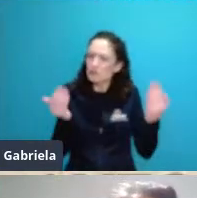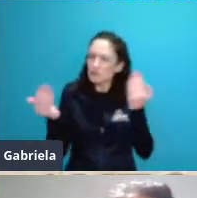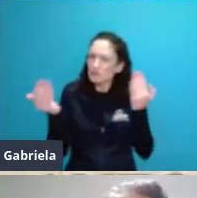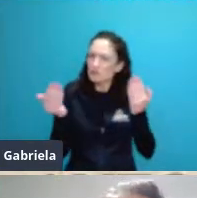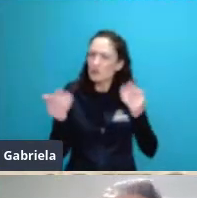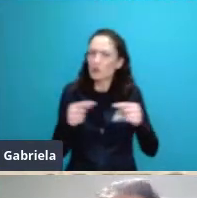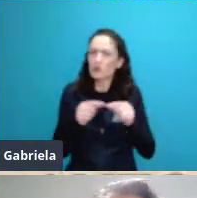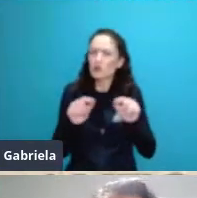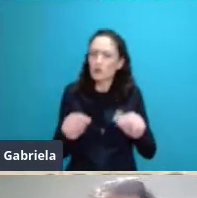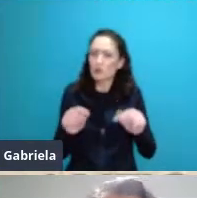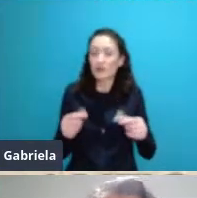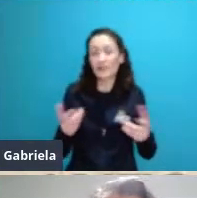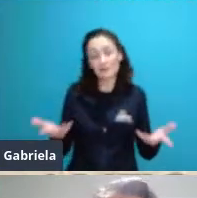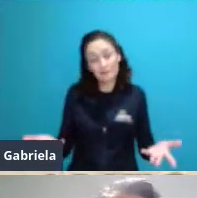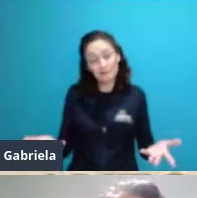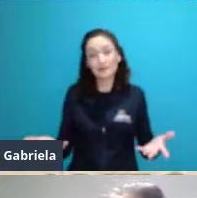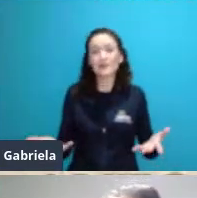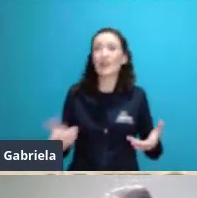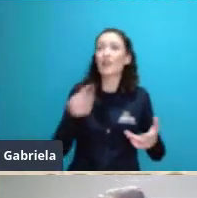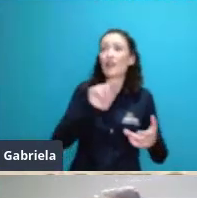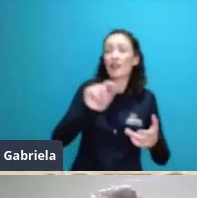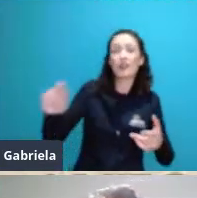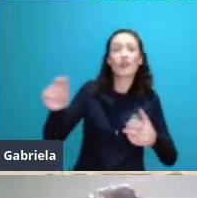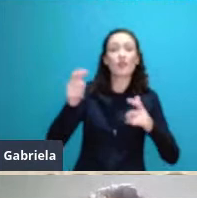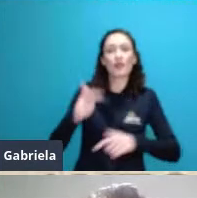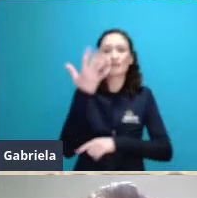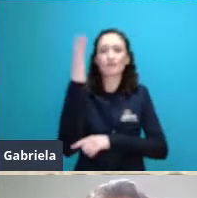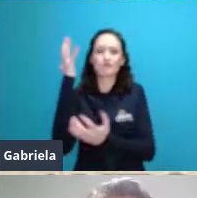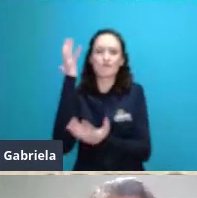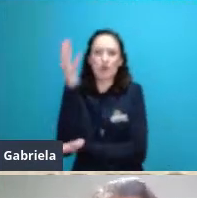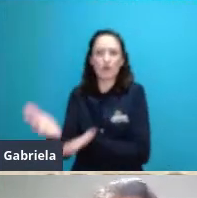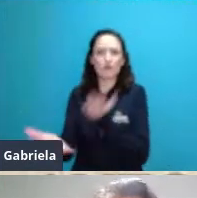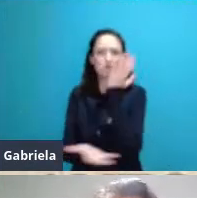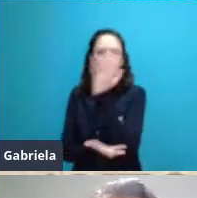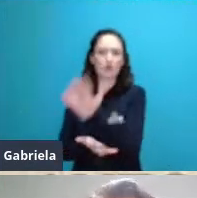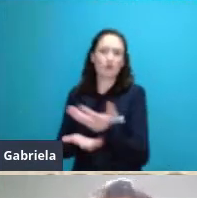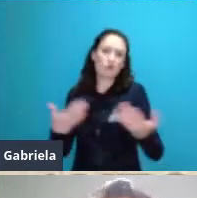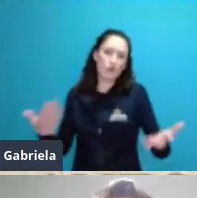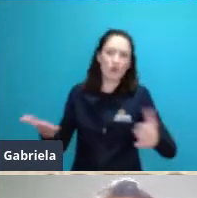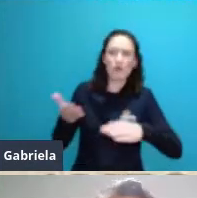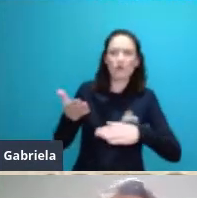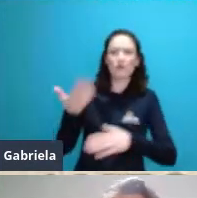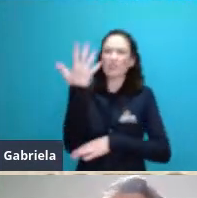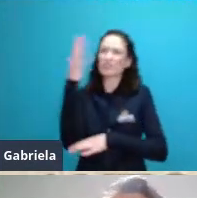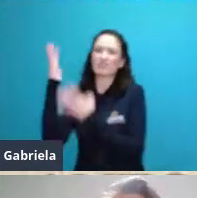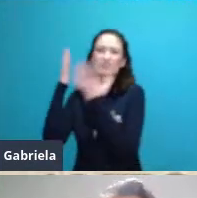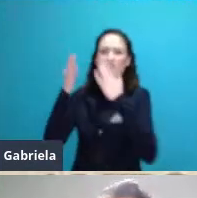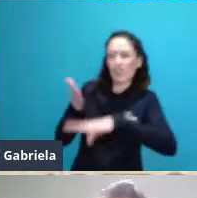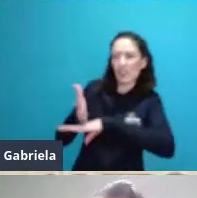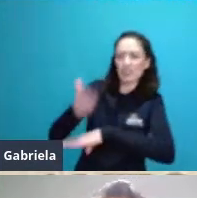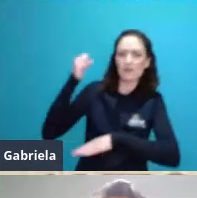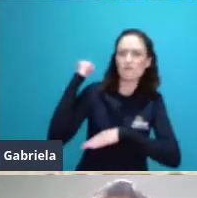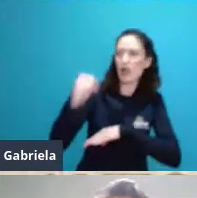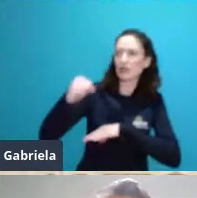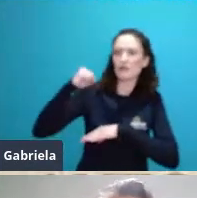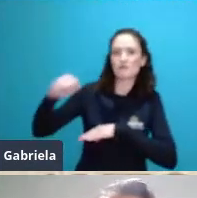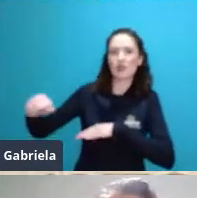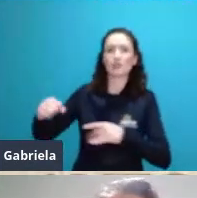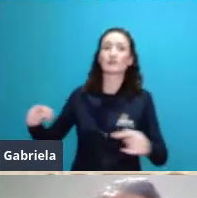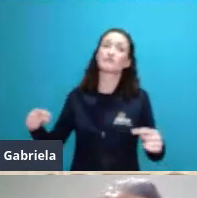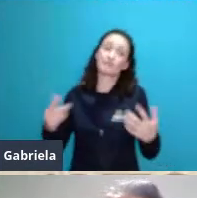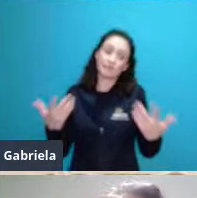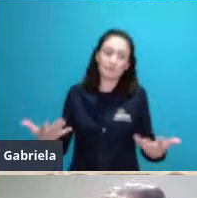de caça são passíveis de exploração e há também os efeitos mais que tem sido considerados mais recentes como as mudanças climáticas